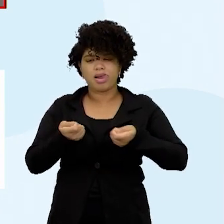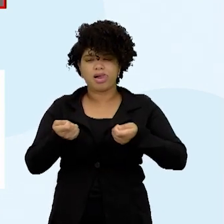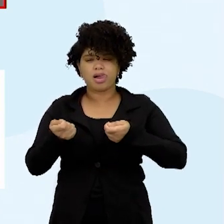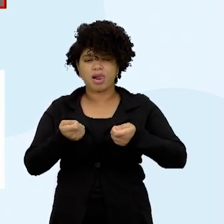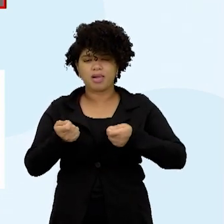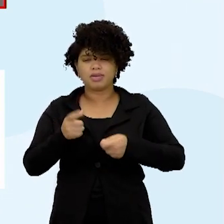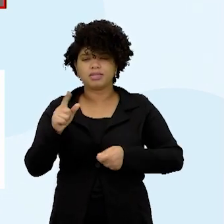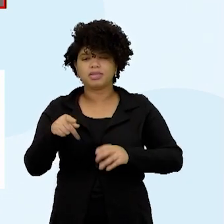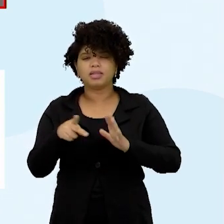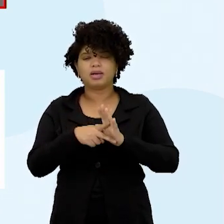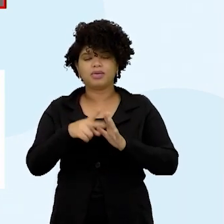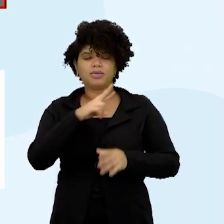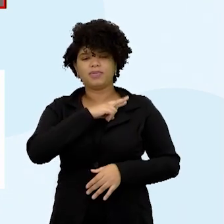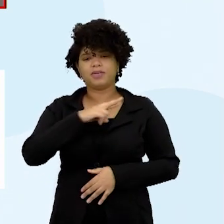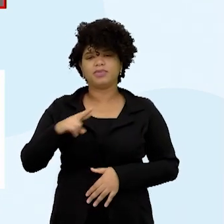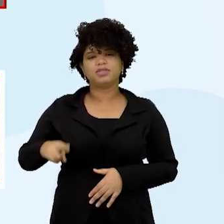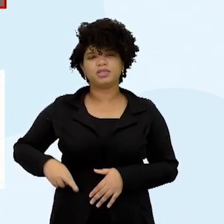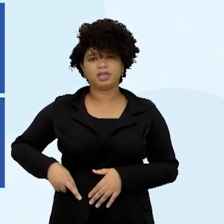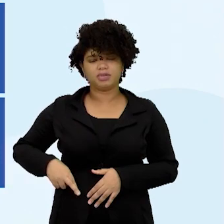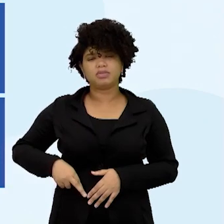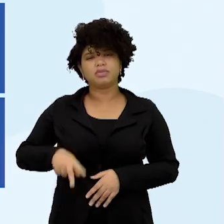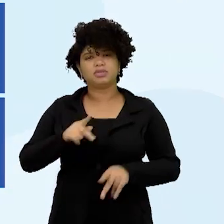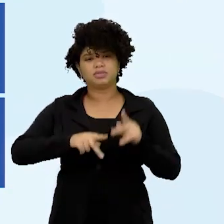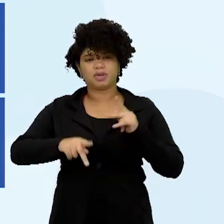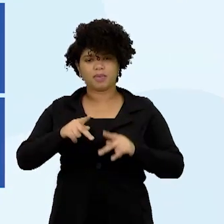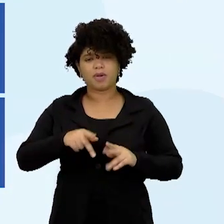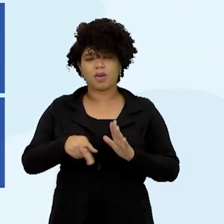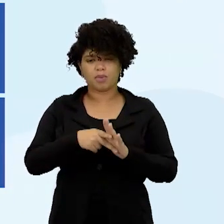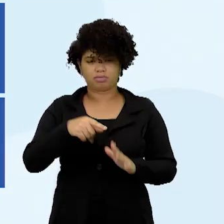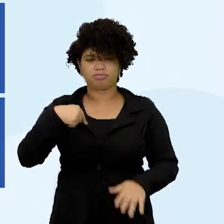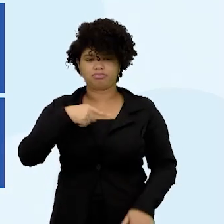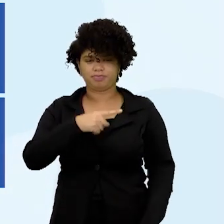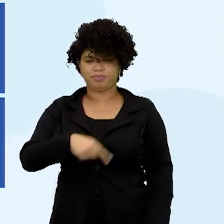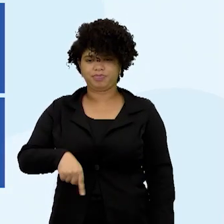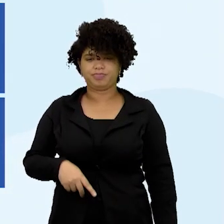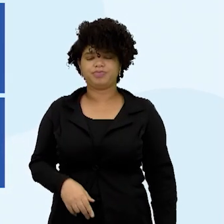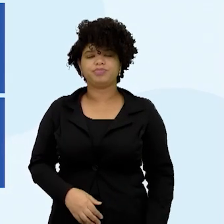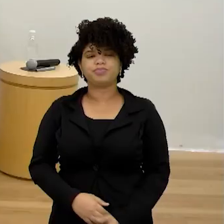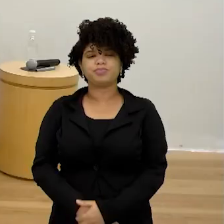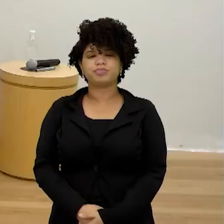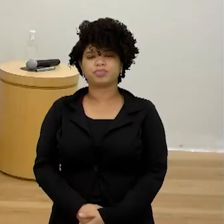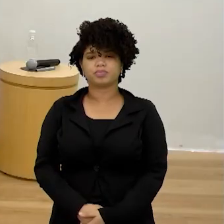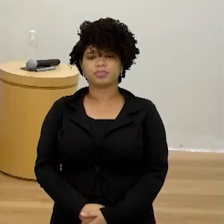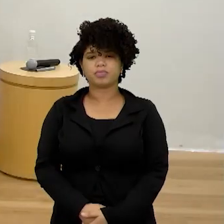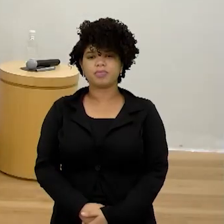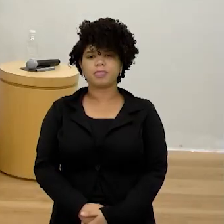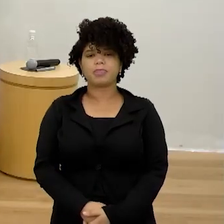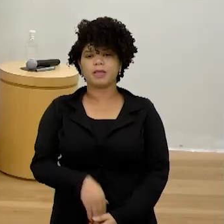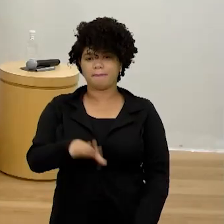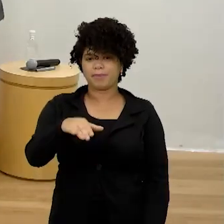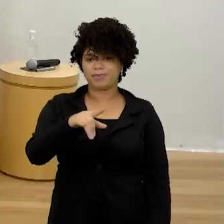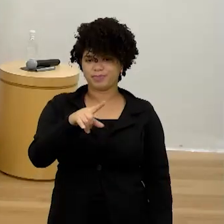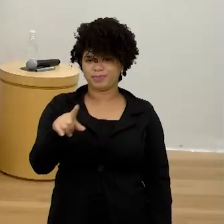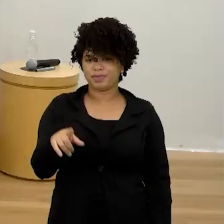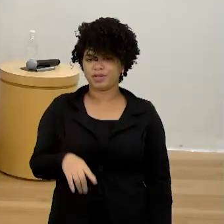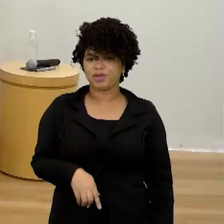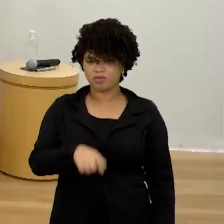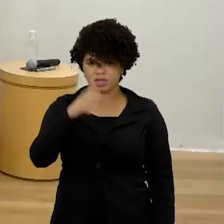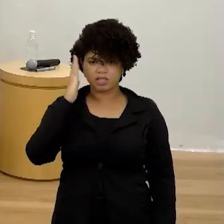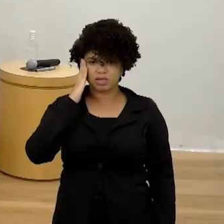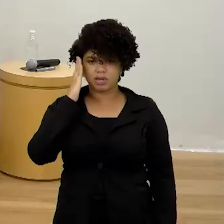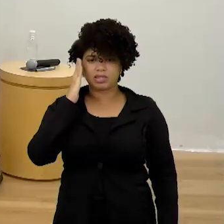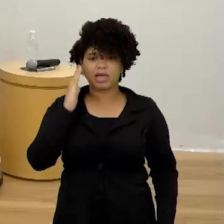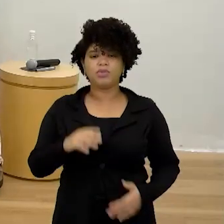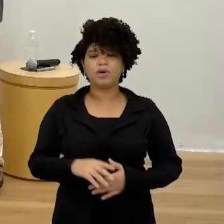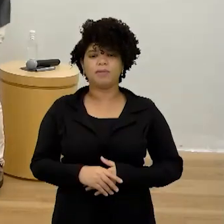a República Popular da China. Gente, Xibá, vou pegar aqui você como cobaia. Você sabia?